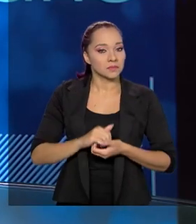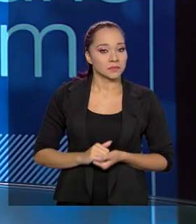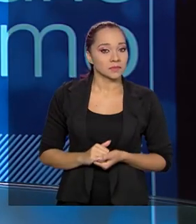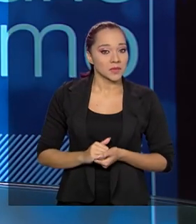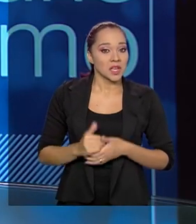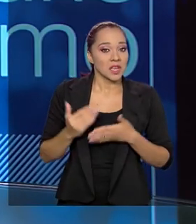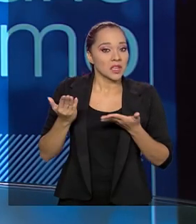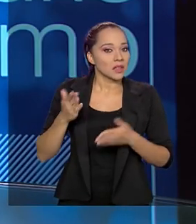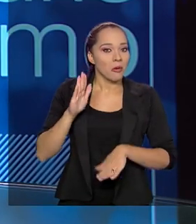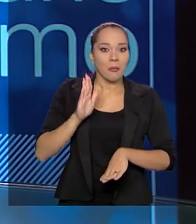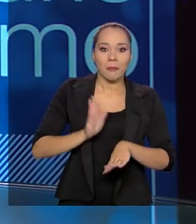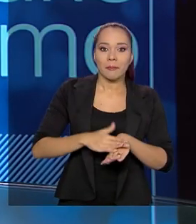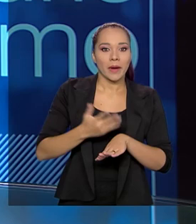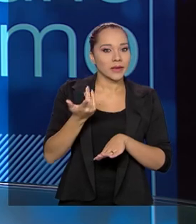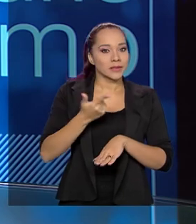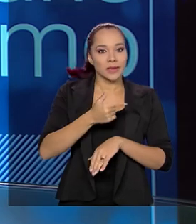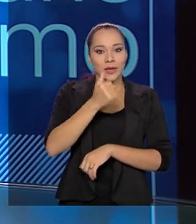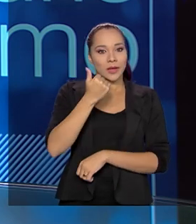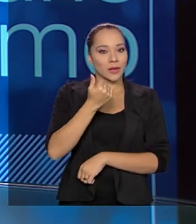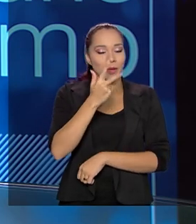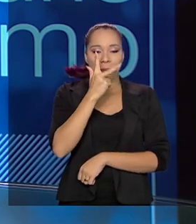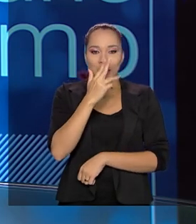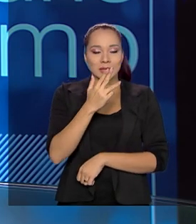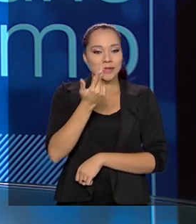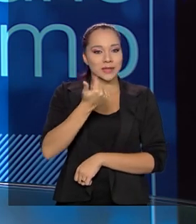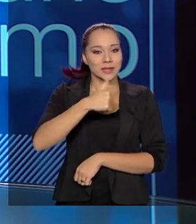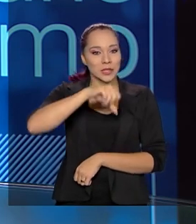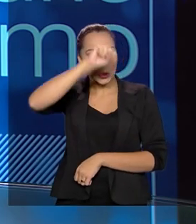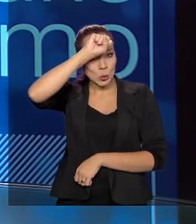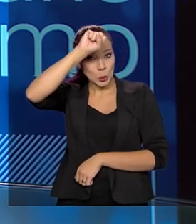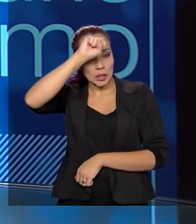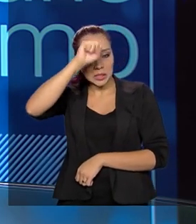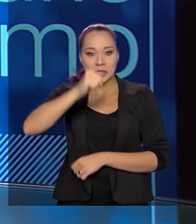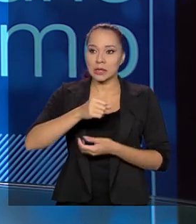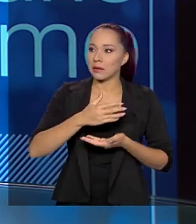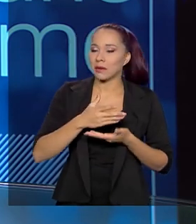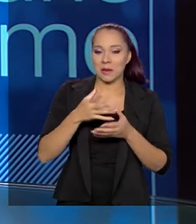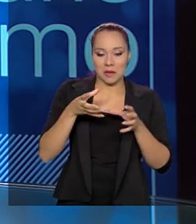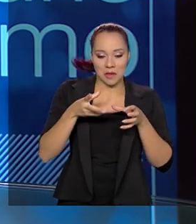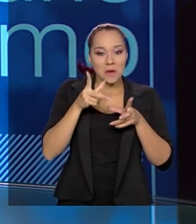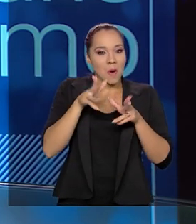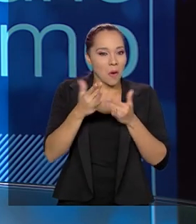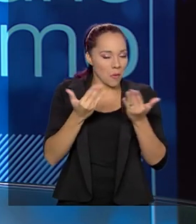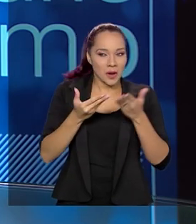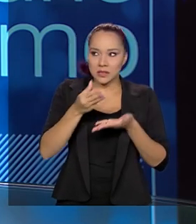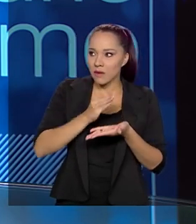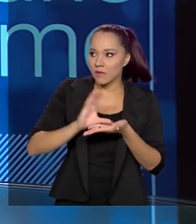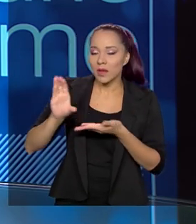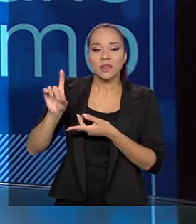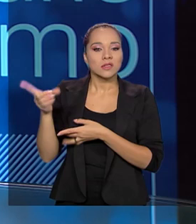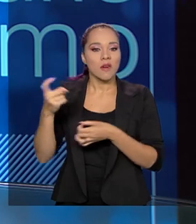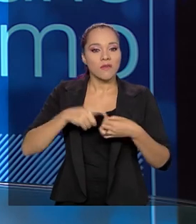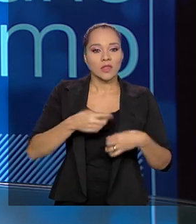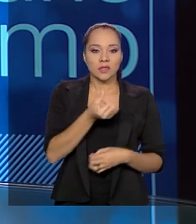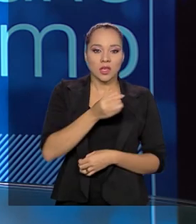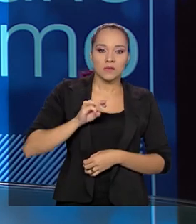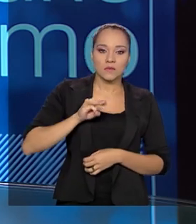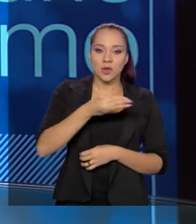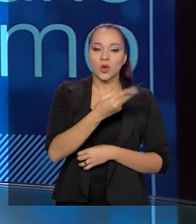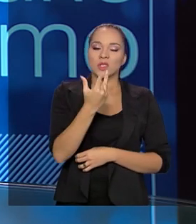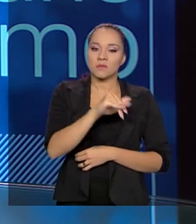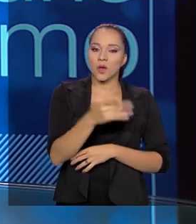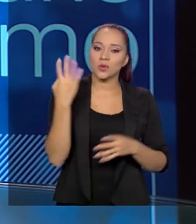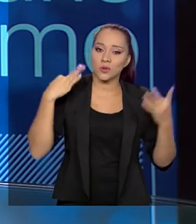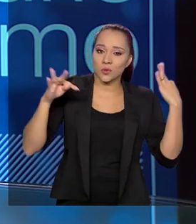Praticamente, mandamos mais do que uma Suíça, que tem quase 9 milhões de habitantes ao ano para o exterior. E recebemos apenas 6 milhões, 6 milhões e meio de